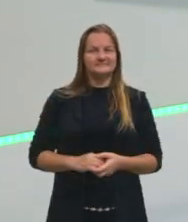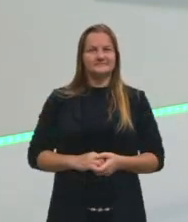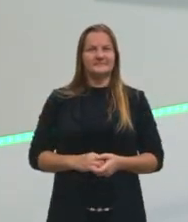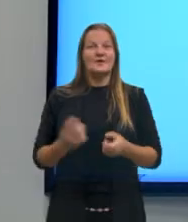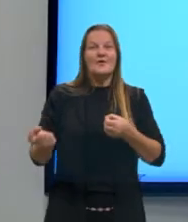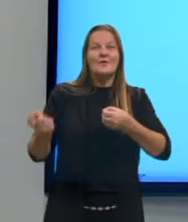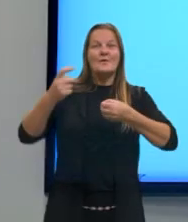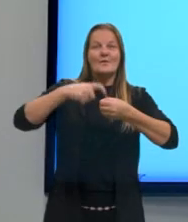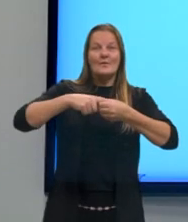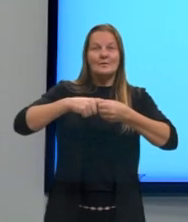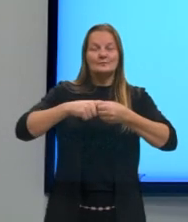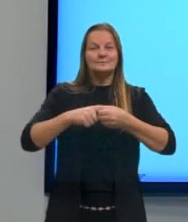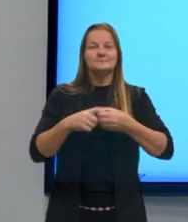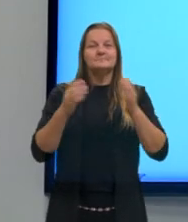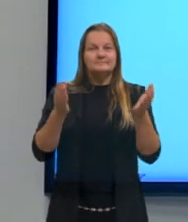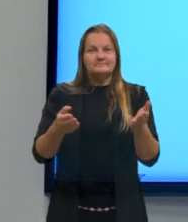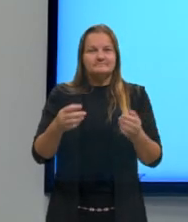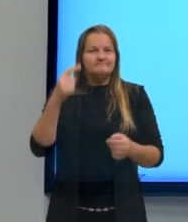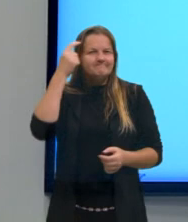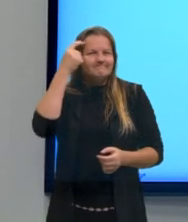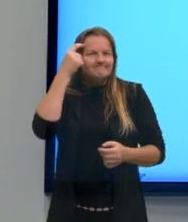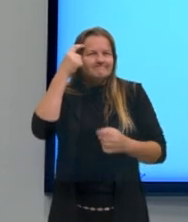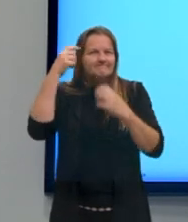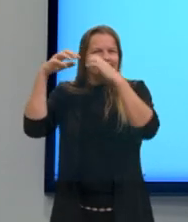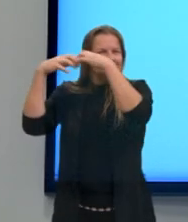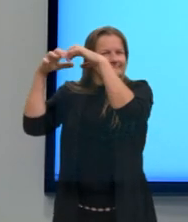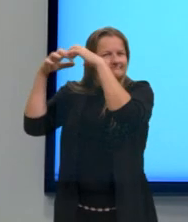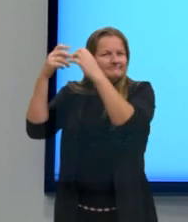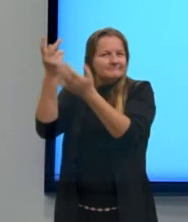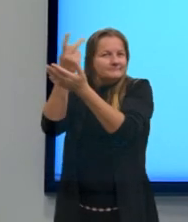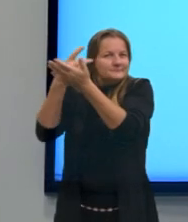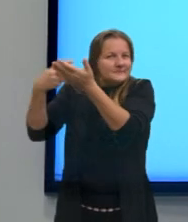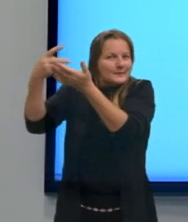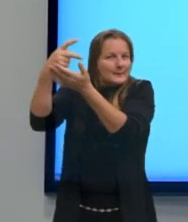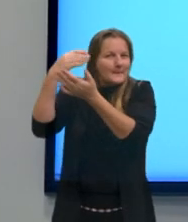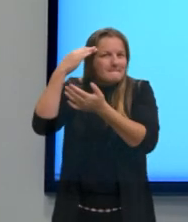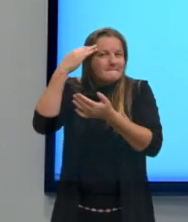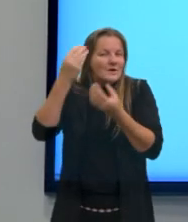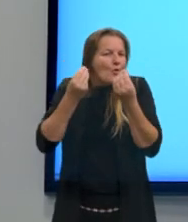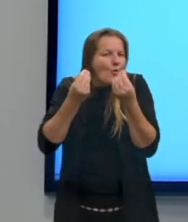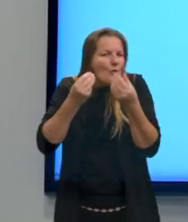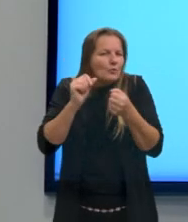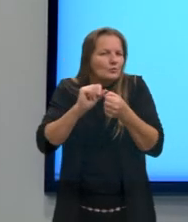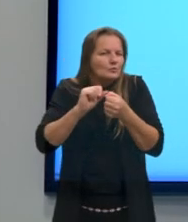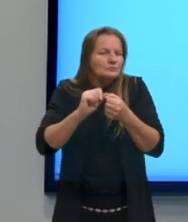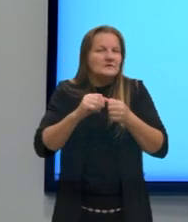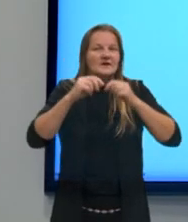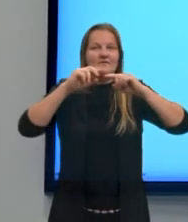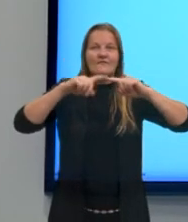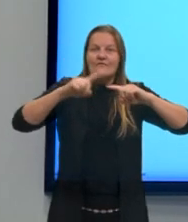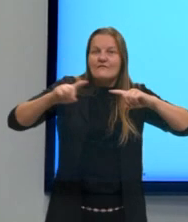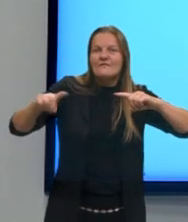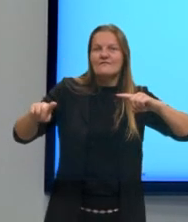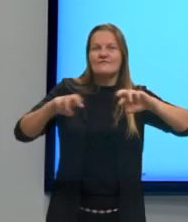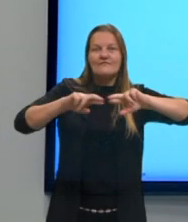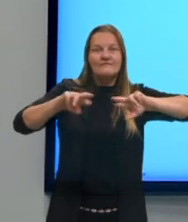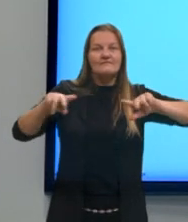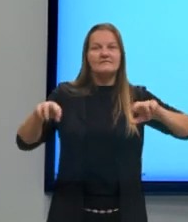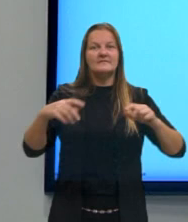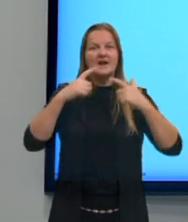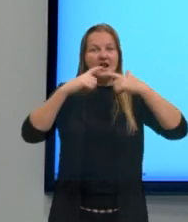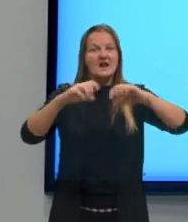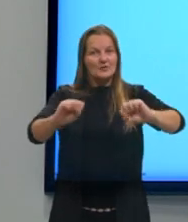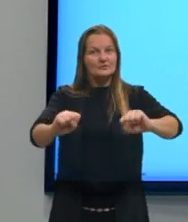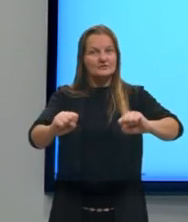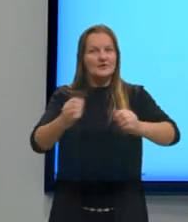Voltando então aqui para o nosso mapa mental, eu vou falar com vocês sobre essas variedades linguísticas começando com